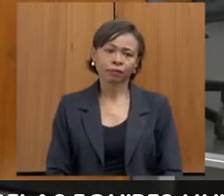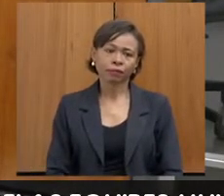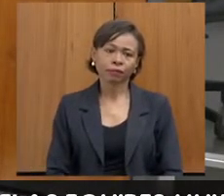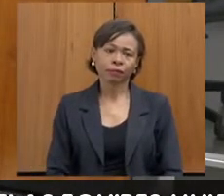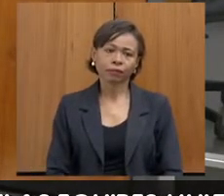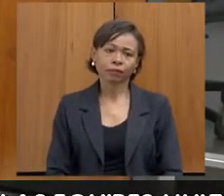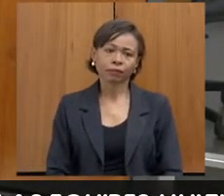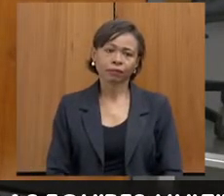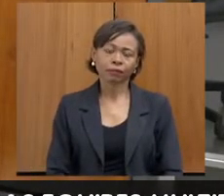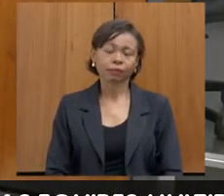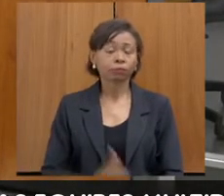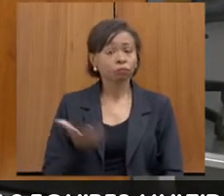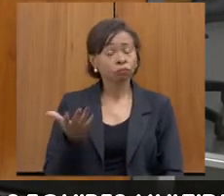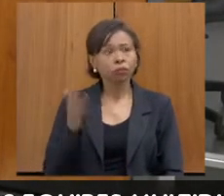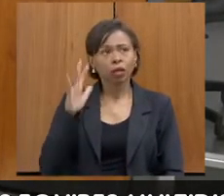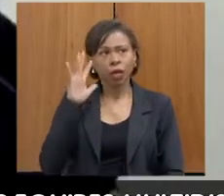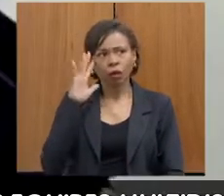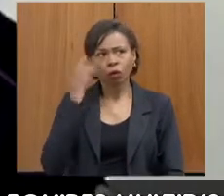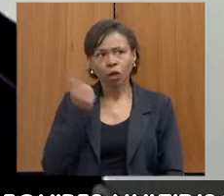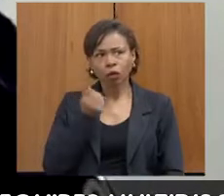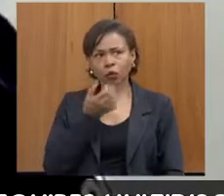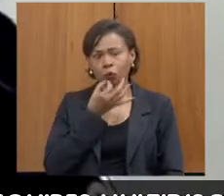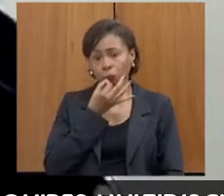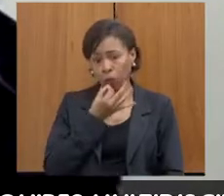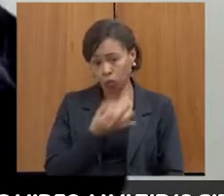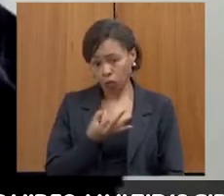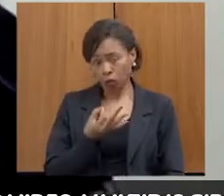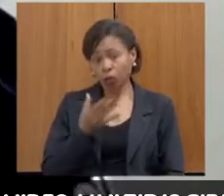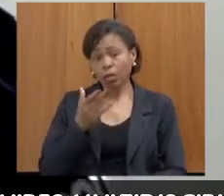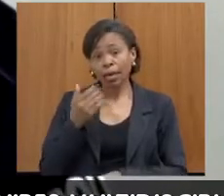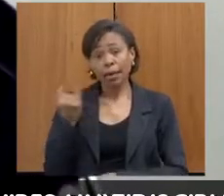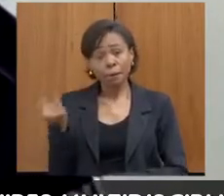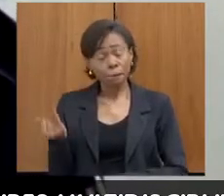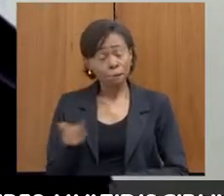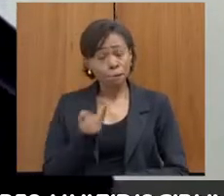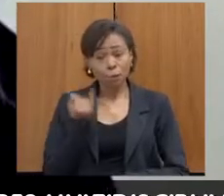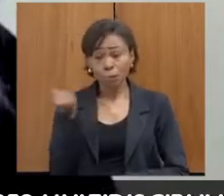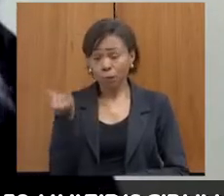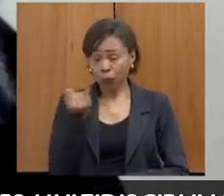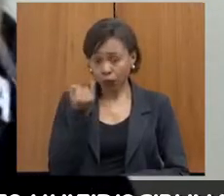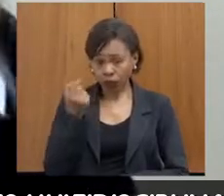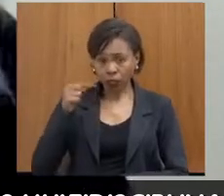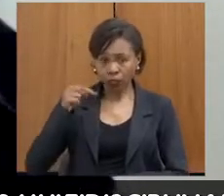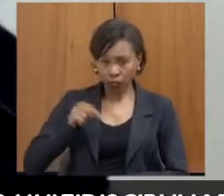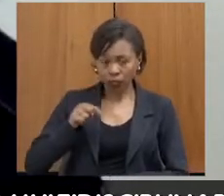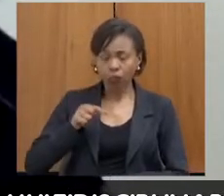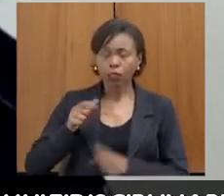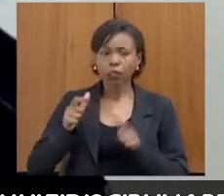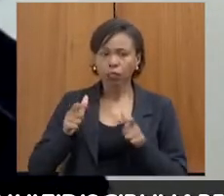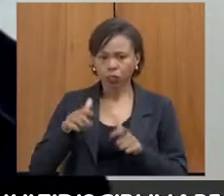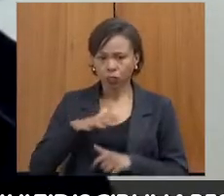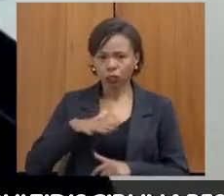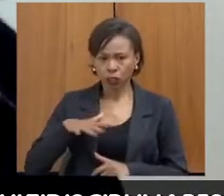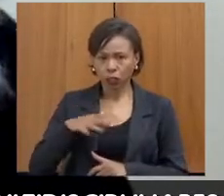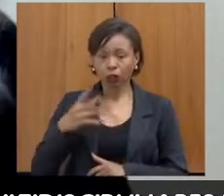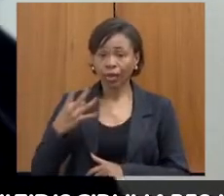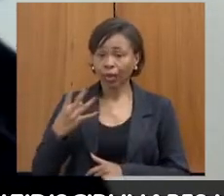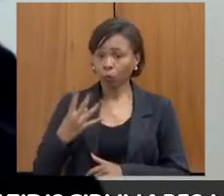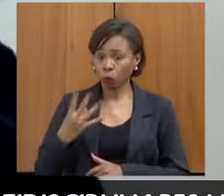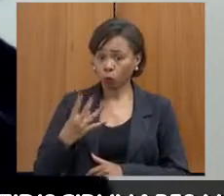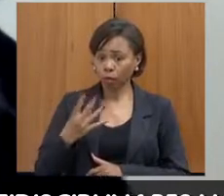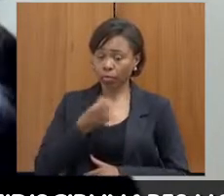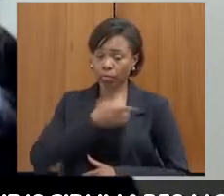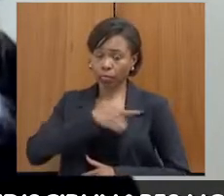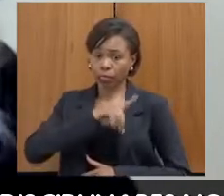O que eu acho que seria importantíssimo aqui para a nossa região, nós estamos falando da quarta delegacia